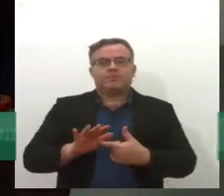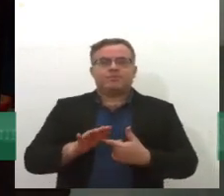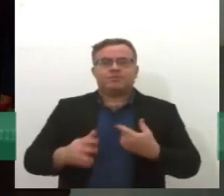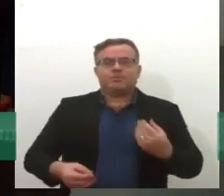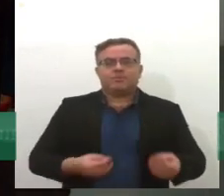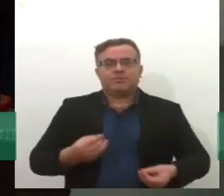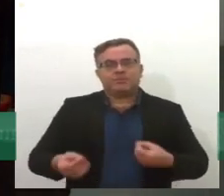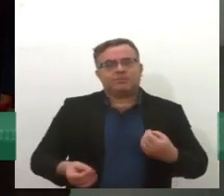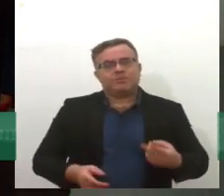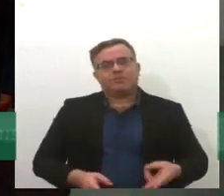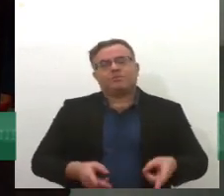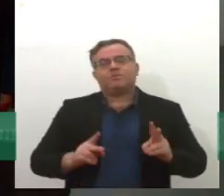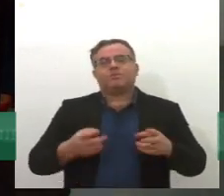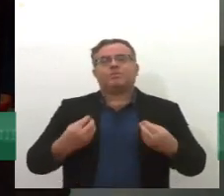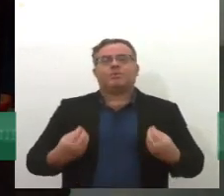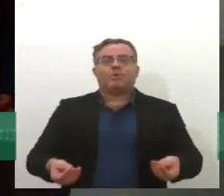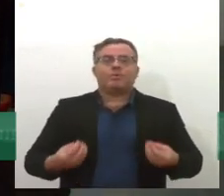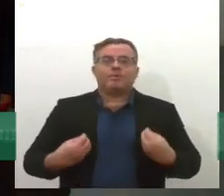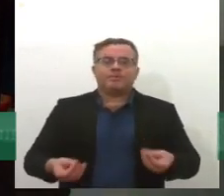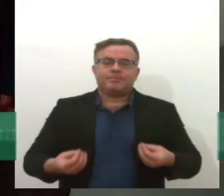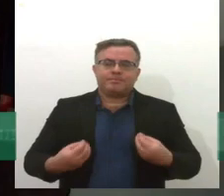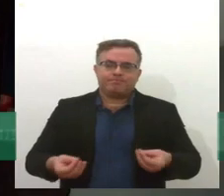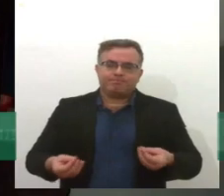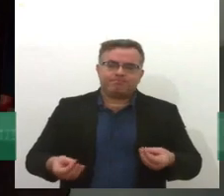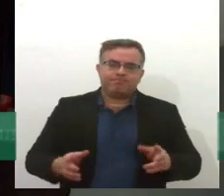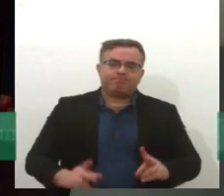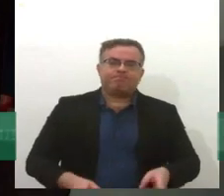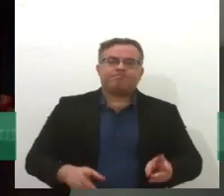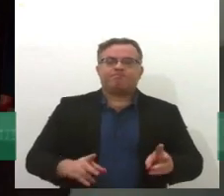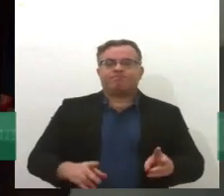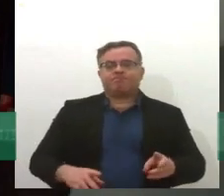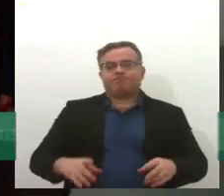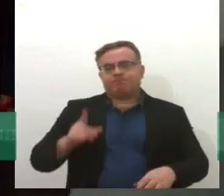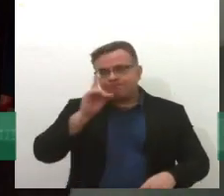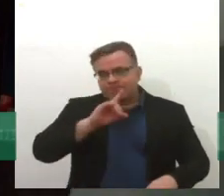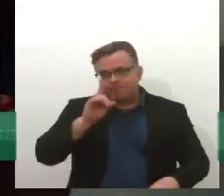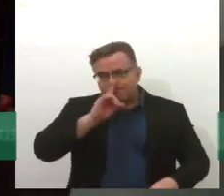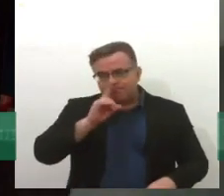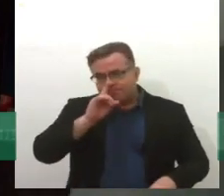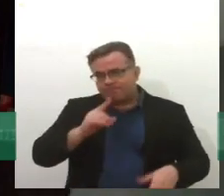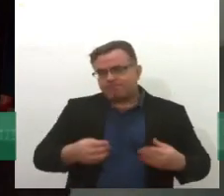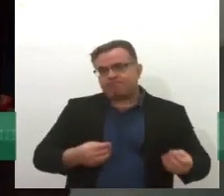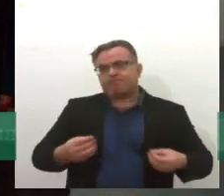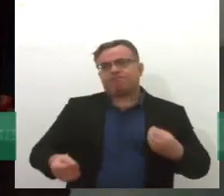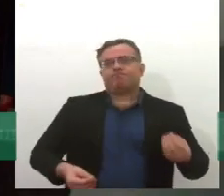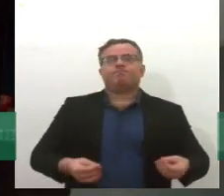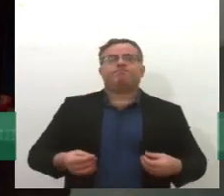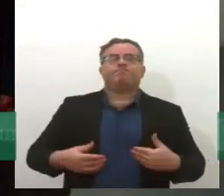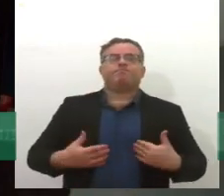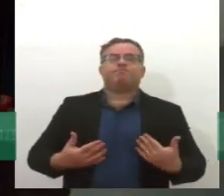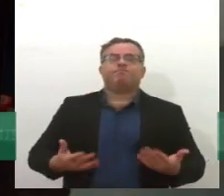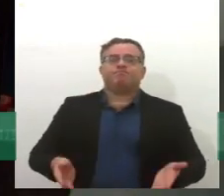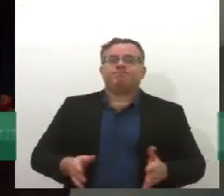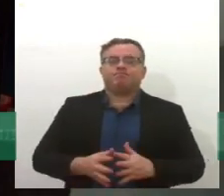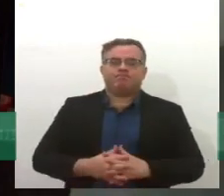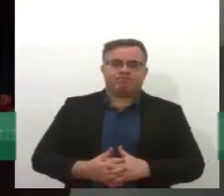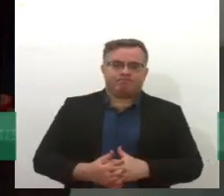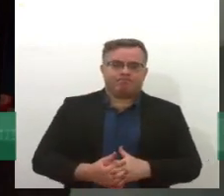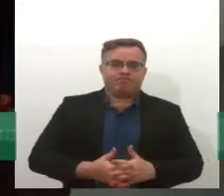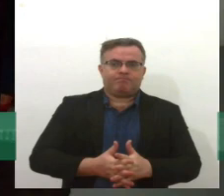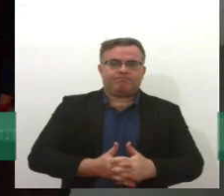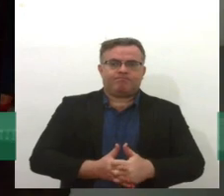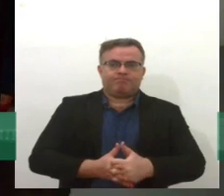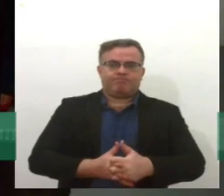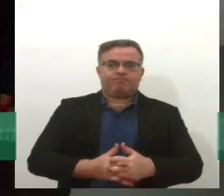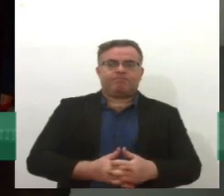o quanto é tafalho ainda, né, o investimento e financiamento nessa área. Eu não sei, sabe,